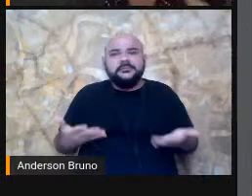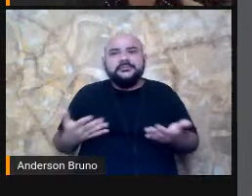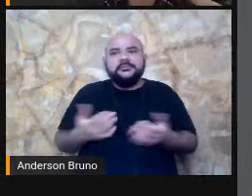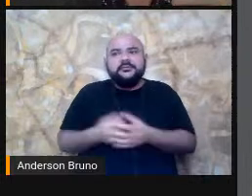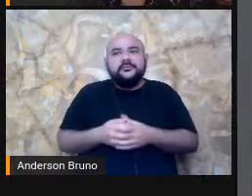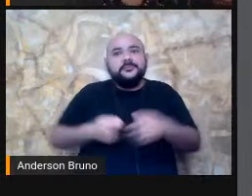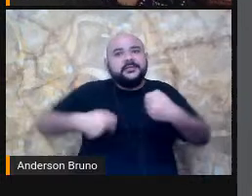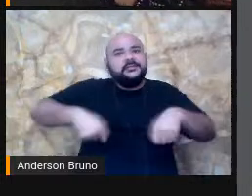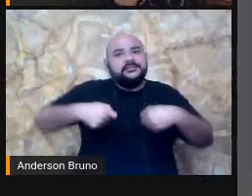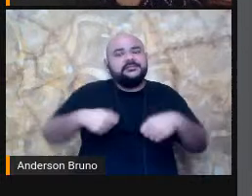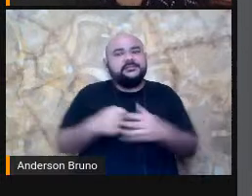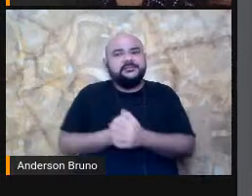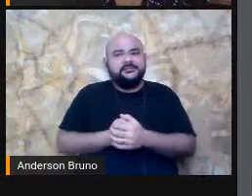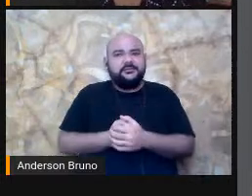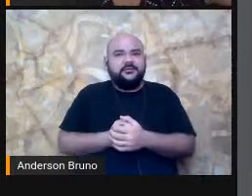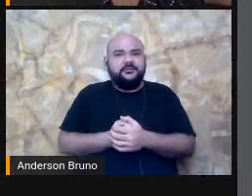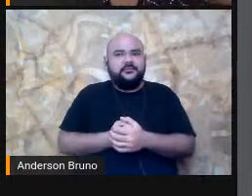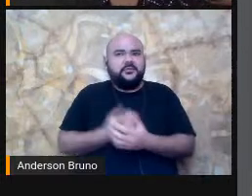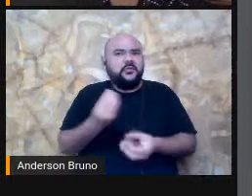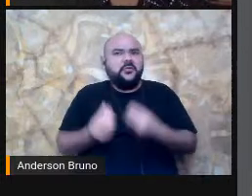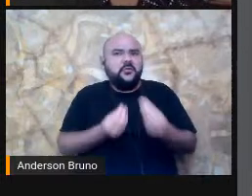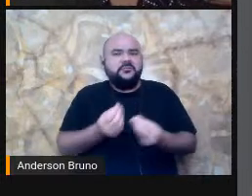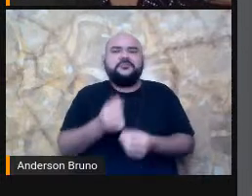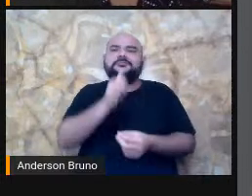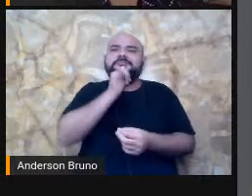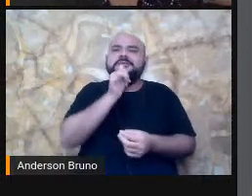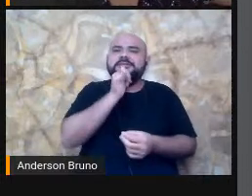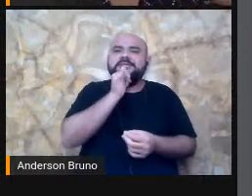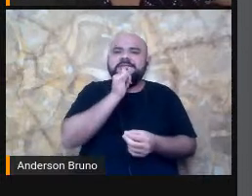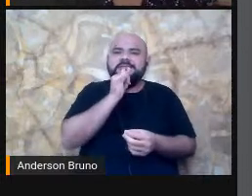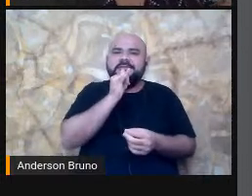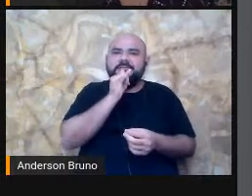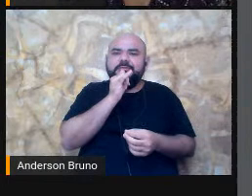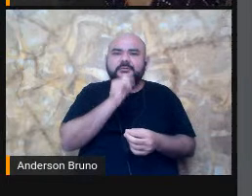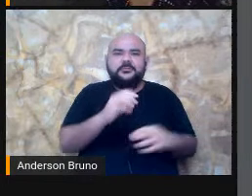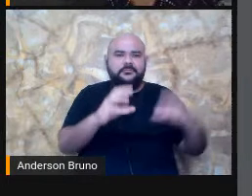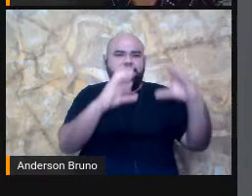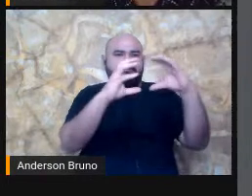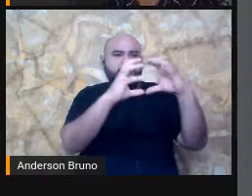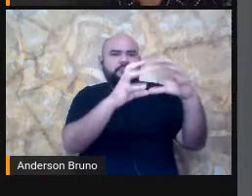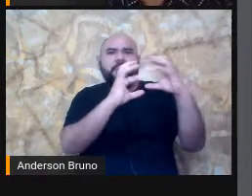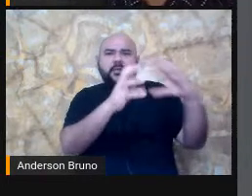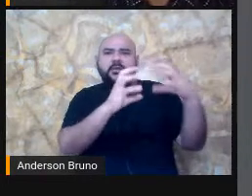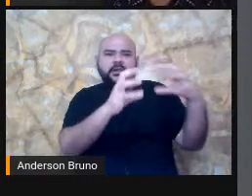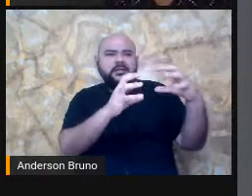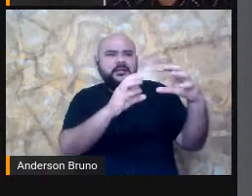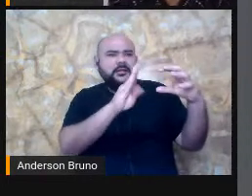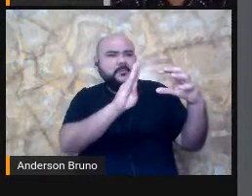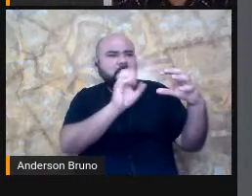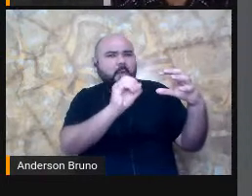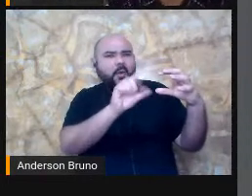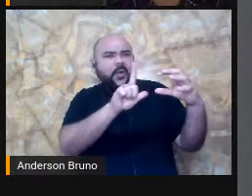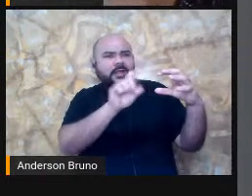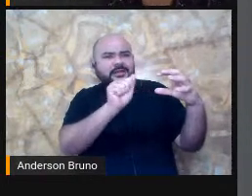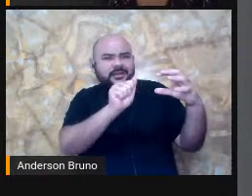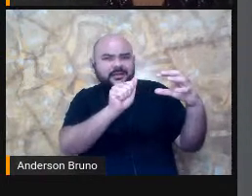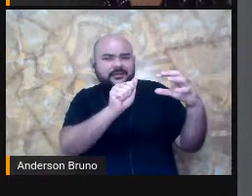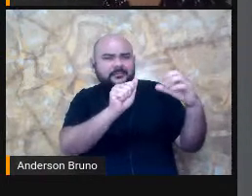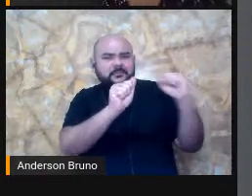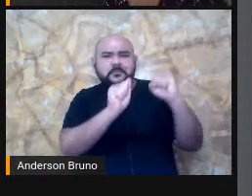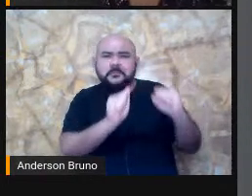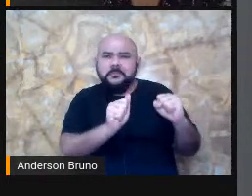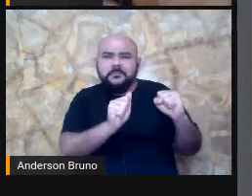bola Pode ser Que a bola dela Caiu lá Num lugar Que ela não consegue Pegar Que ela jogou Bola com